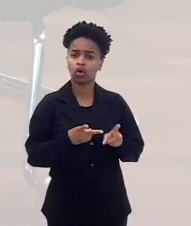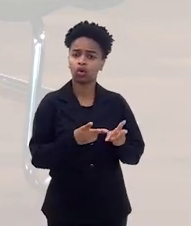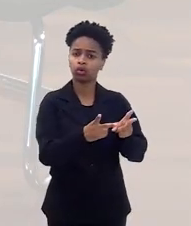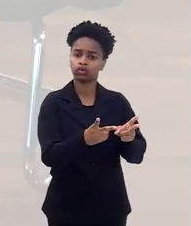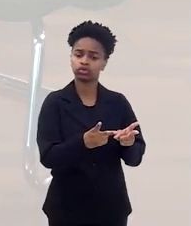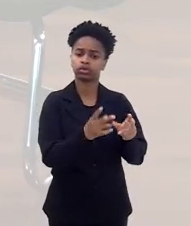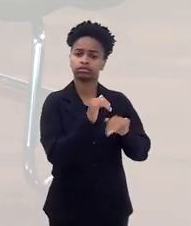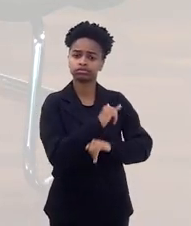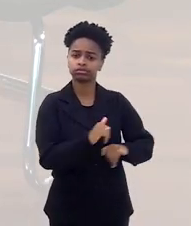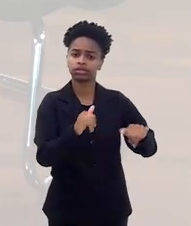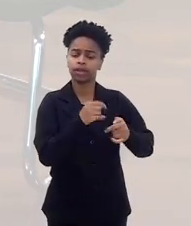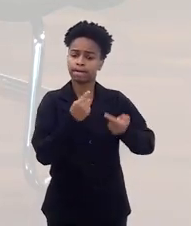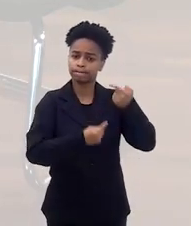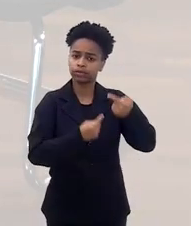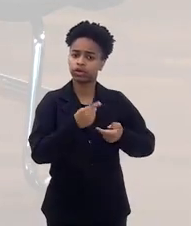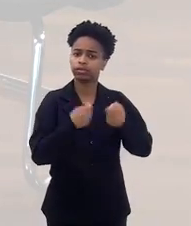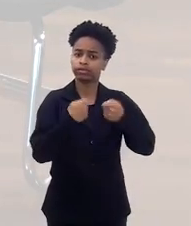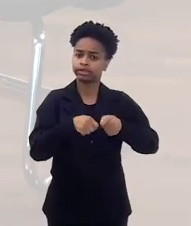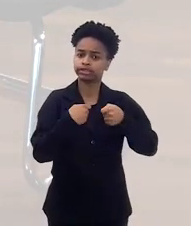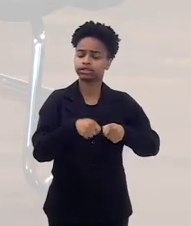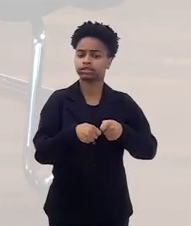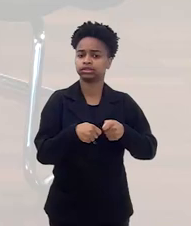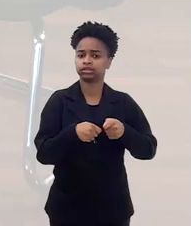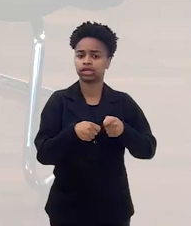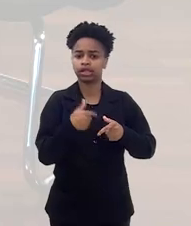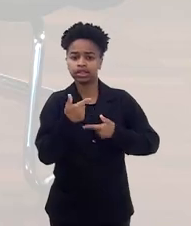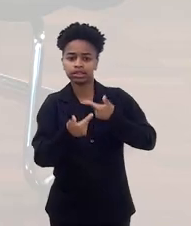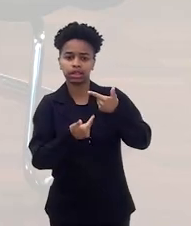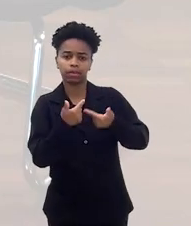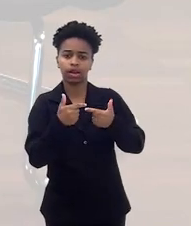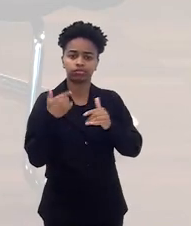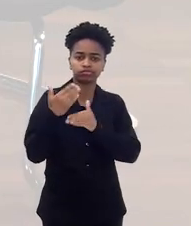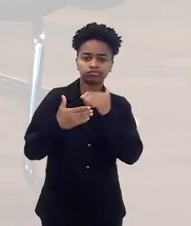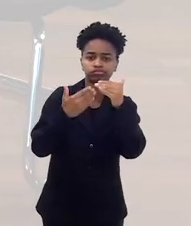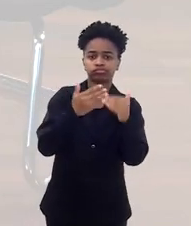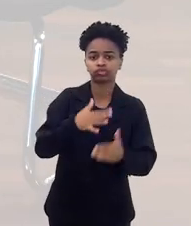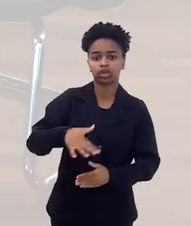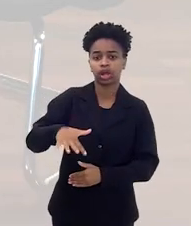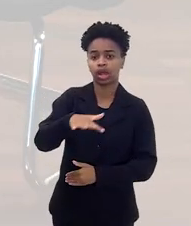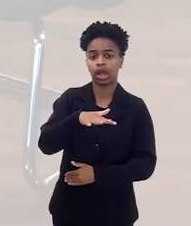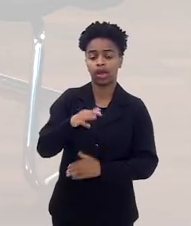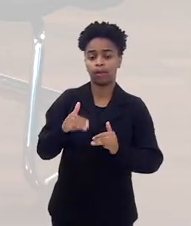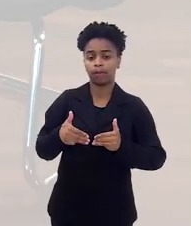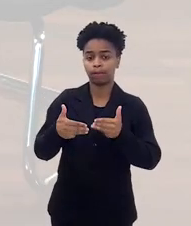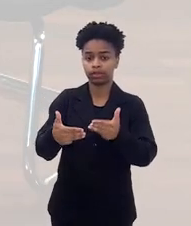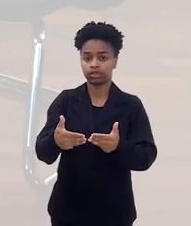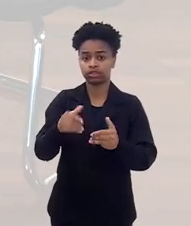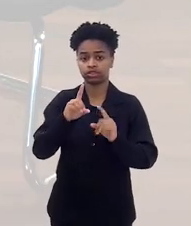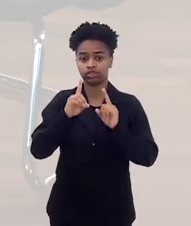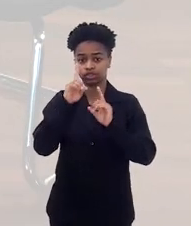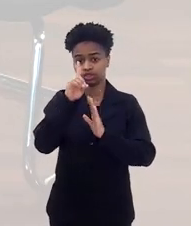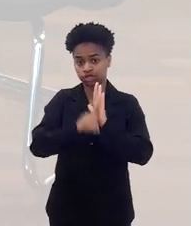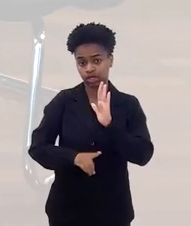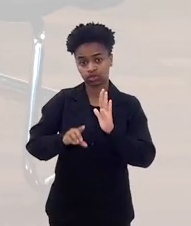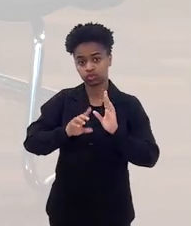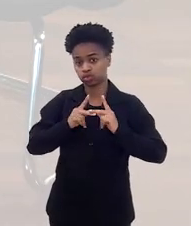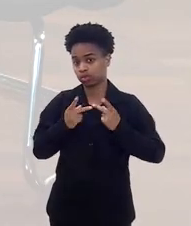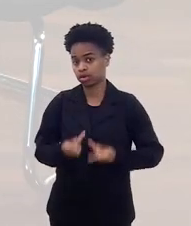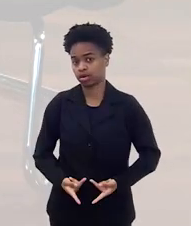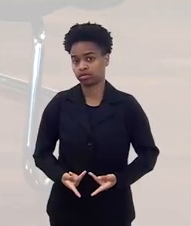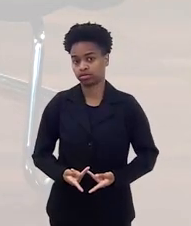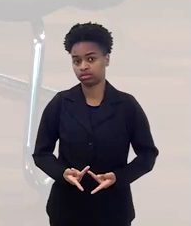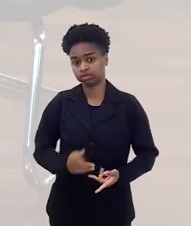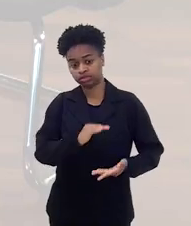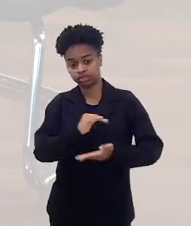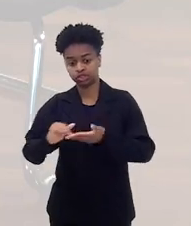reivindicando que essa política seja tratada, trabalhada e desenvolvida no âmbito do Ministério dos Direitos Humanos e não no